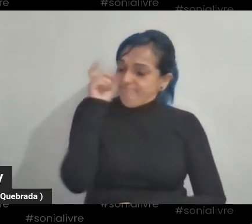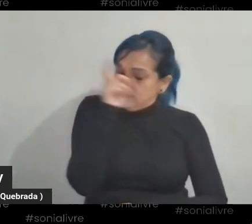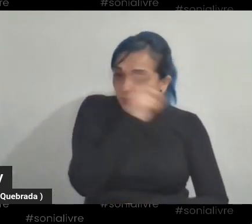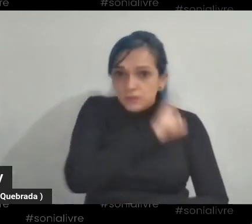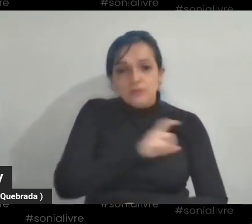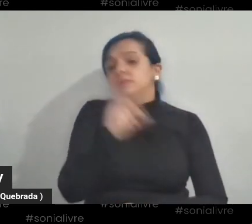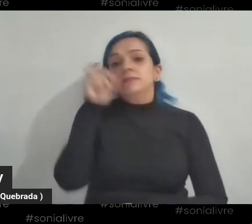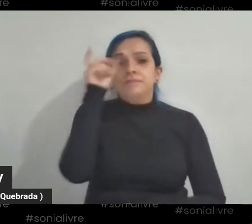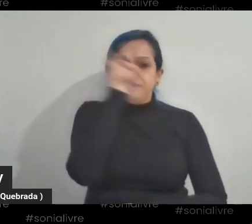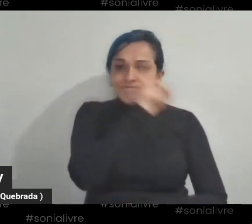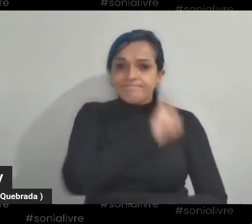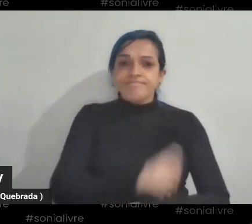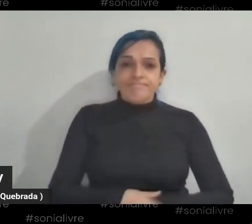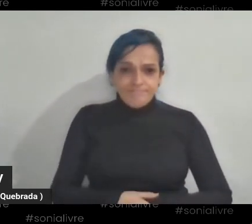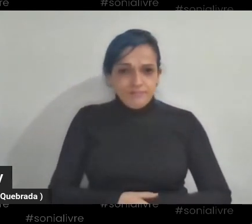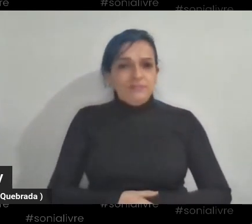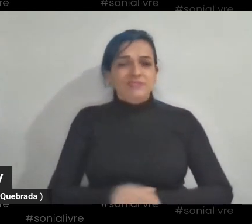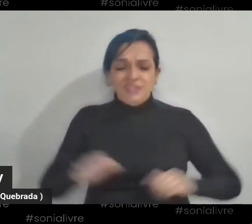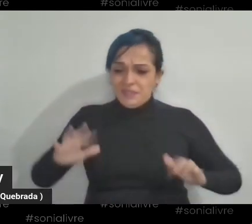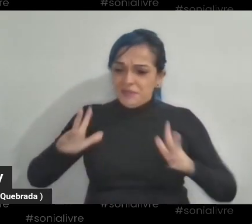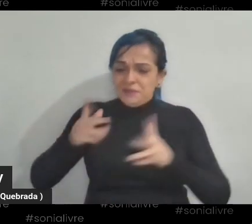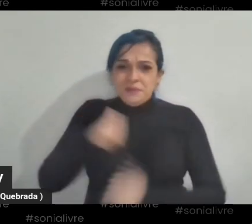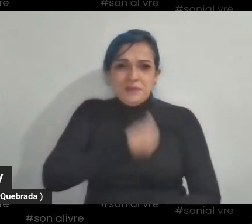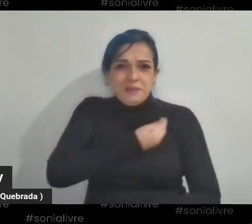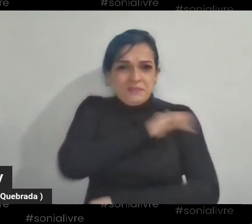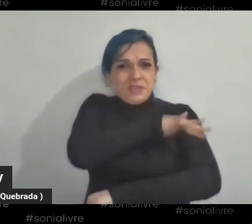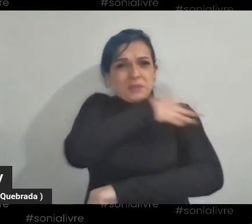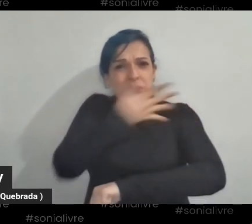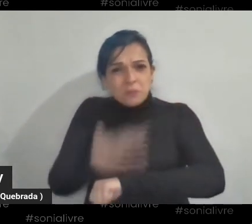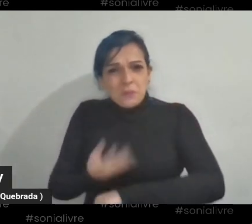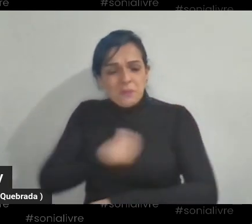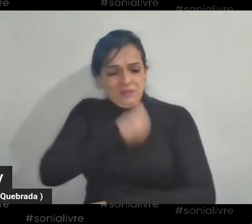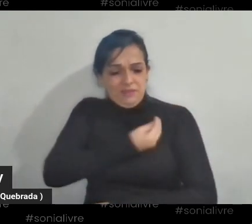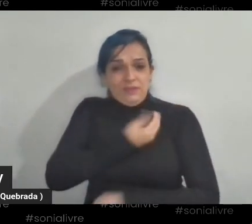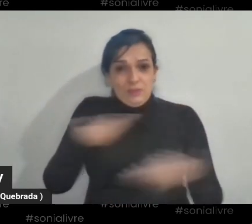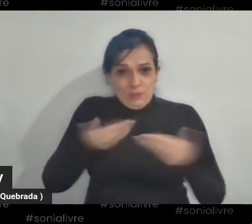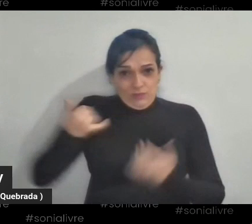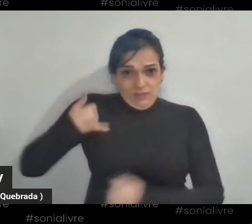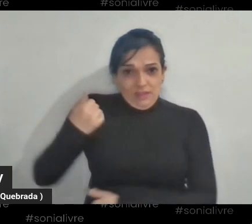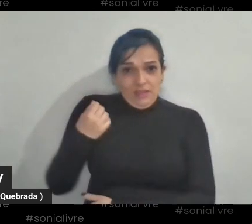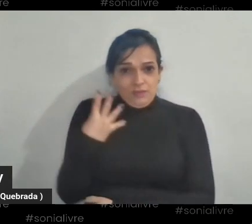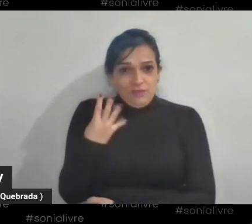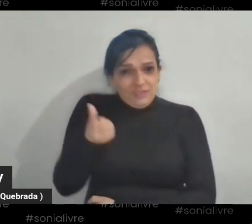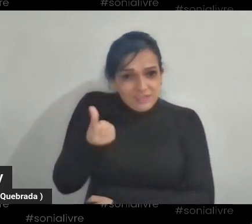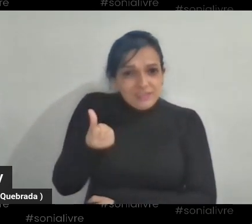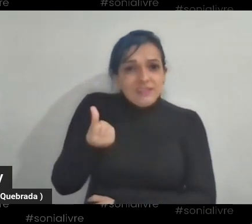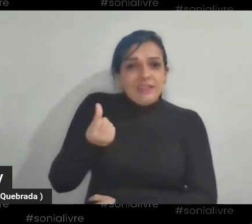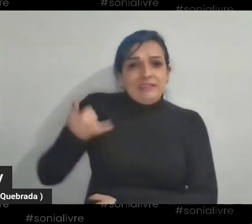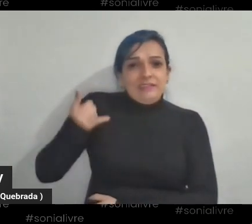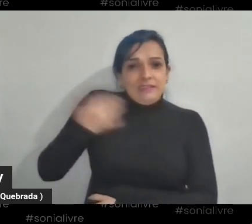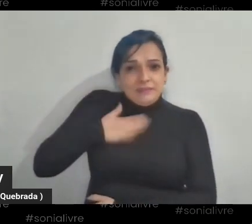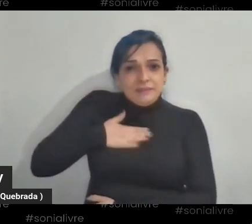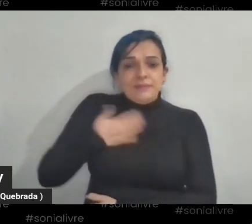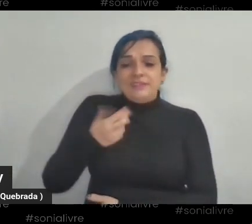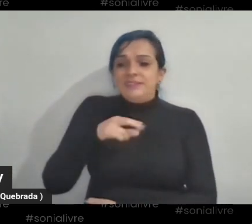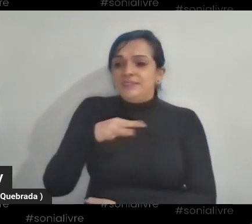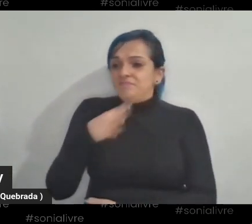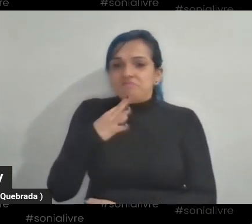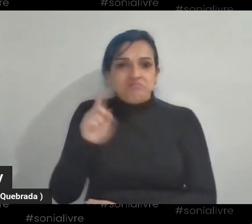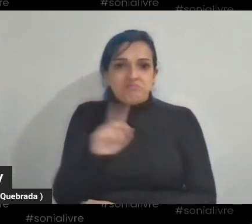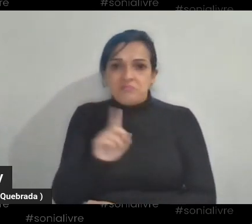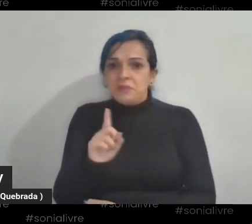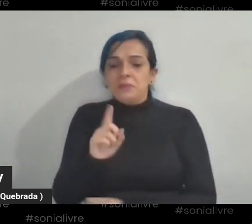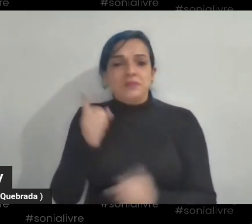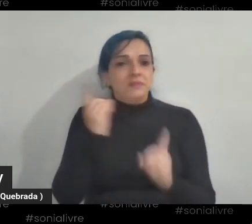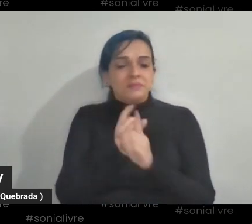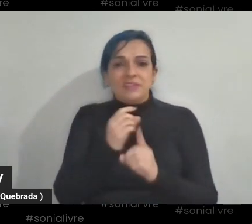nessa... a vida toda, né? Tenho 46 anos hoje, eu escuto minha mãe falando de Sônia, não conhecia a Sônia quando eu era pequena, não me lembro